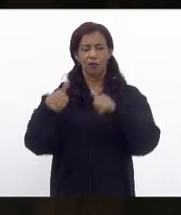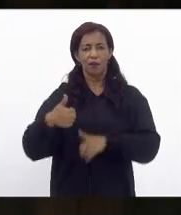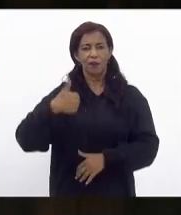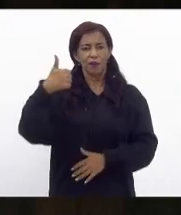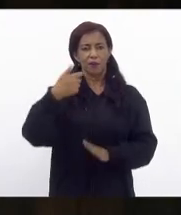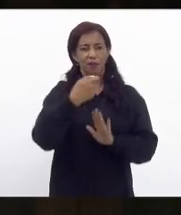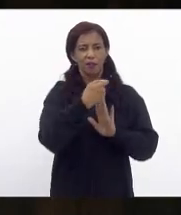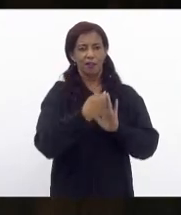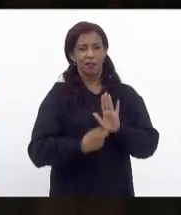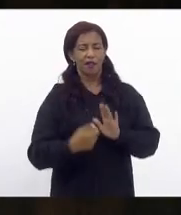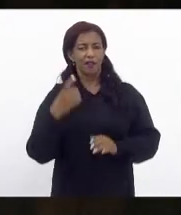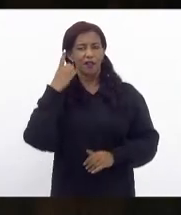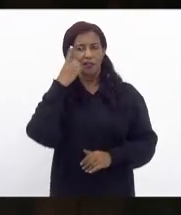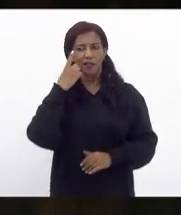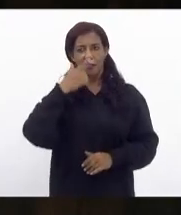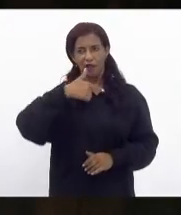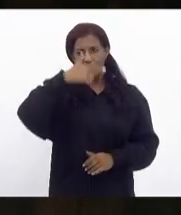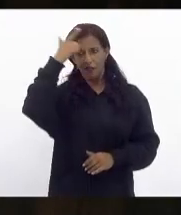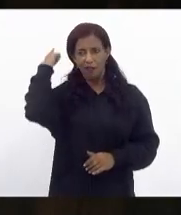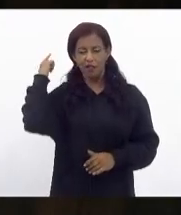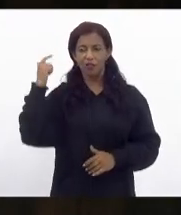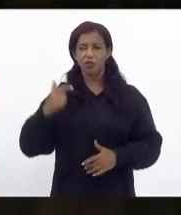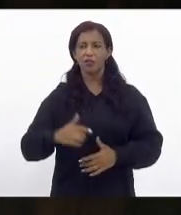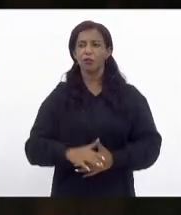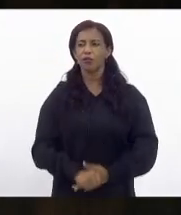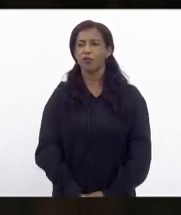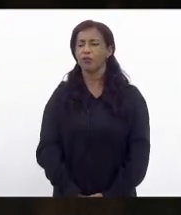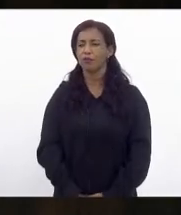agador inscrito é o nobre deputado Luiz Paulo